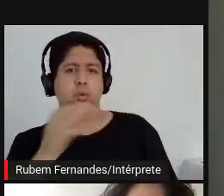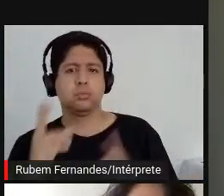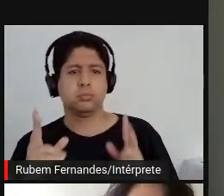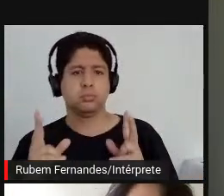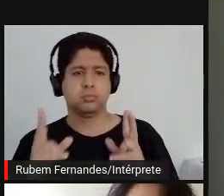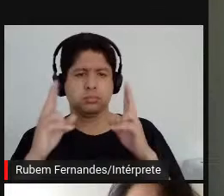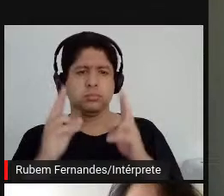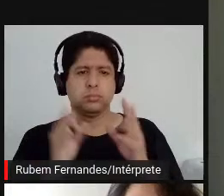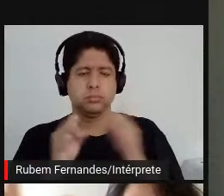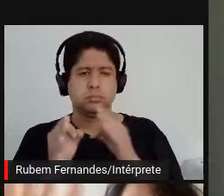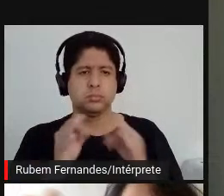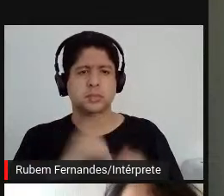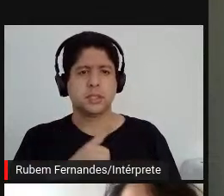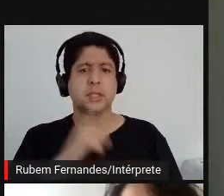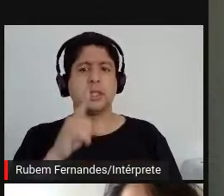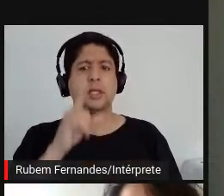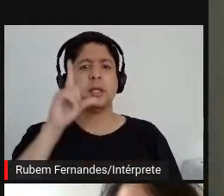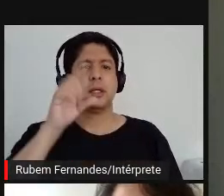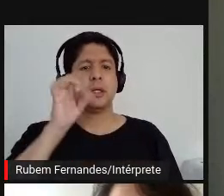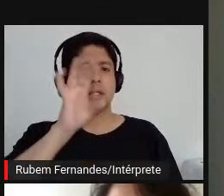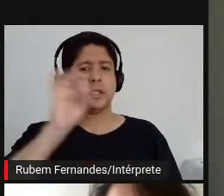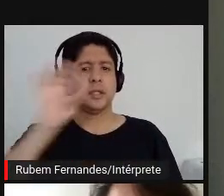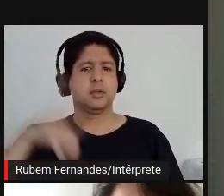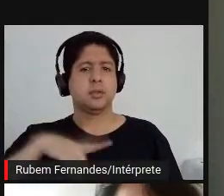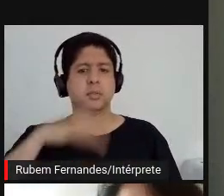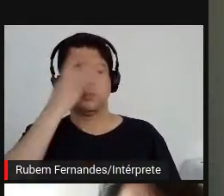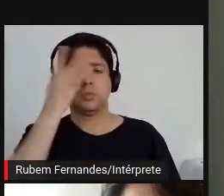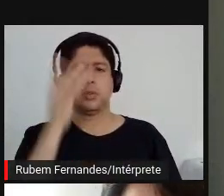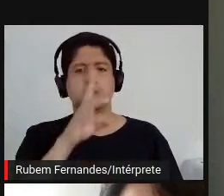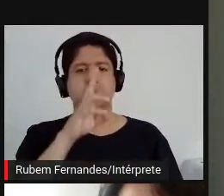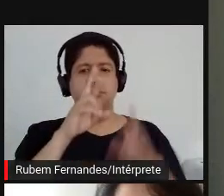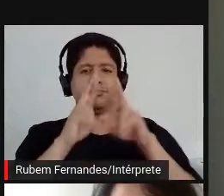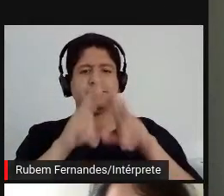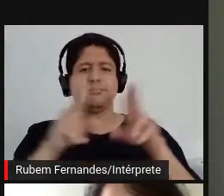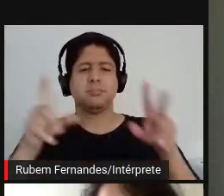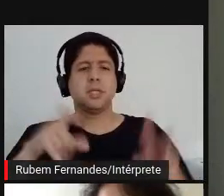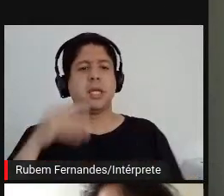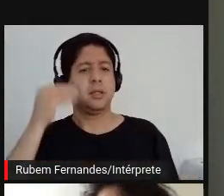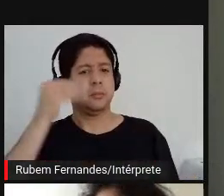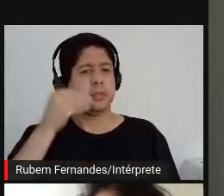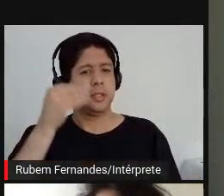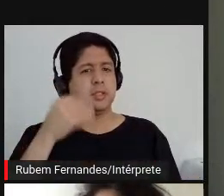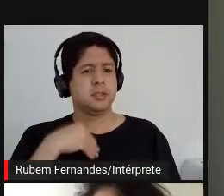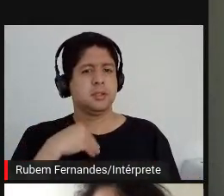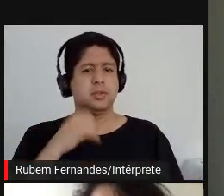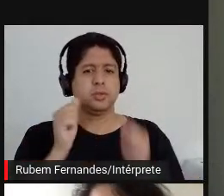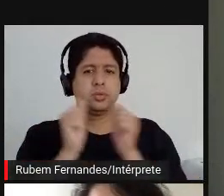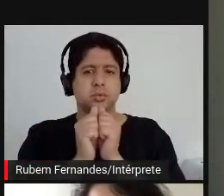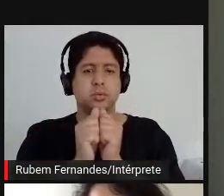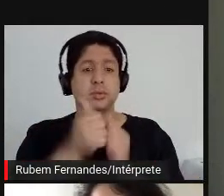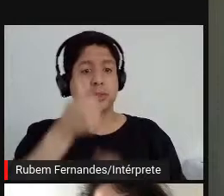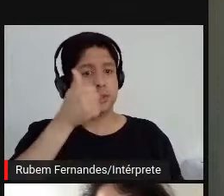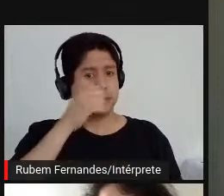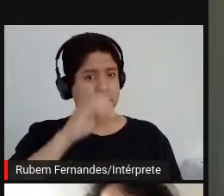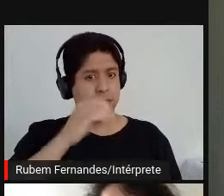Em cada caixa de som tem uma pessoa diferente. No caso, essa experiência que foi a que eu fiz em São Paulo eram dez pessoas.